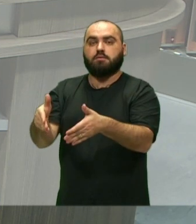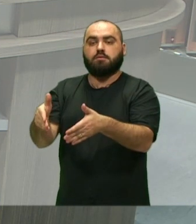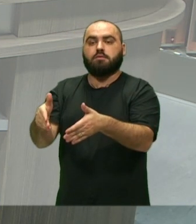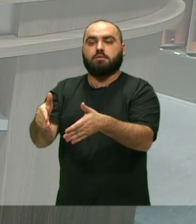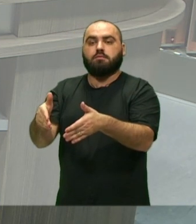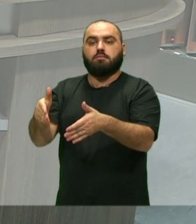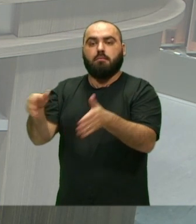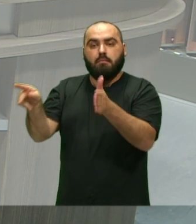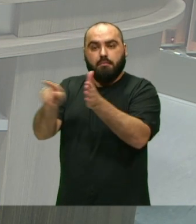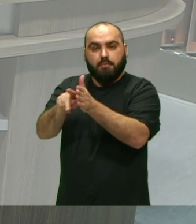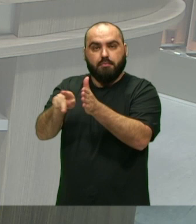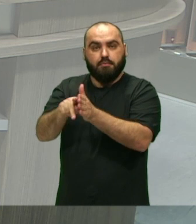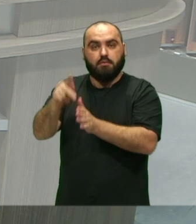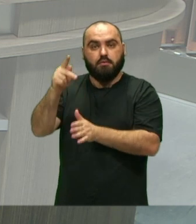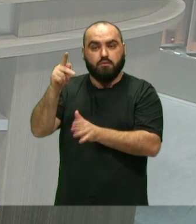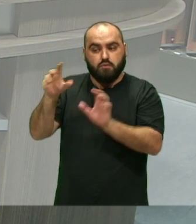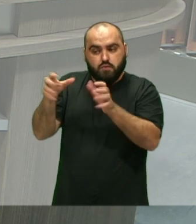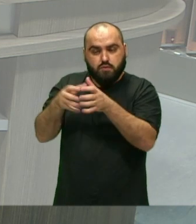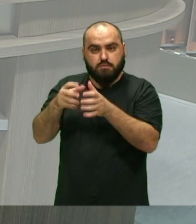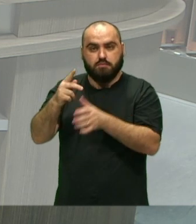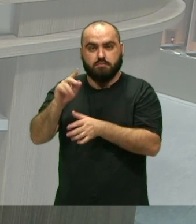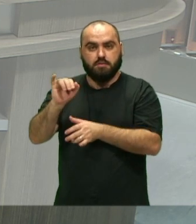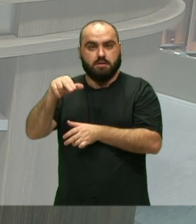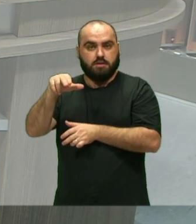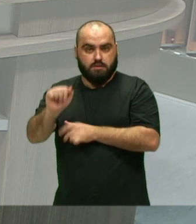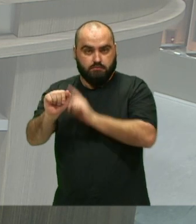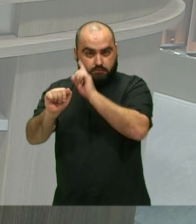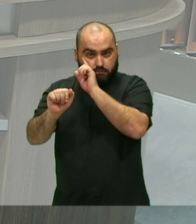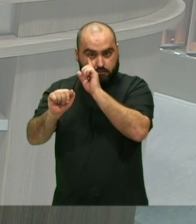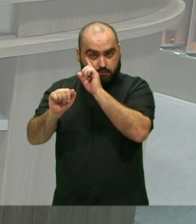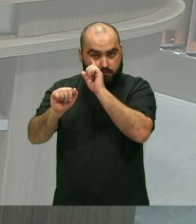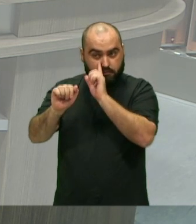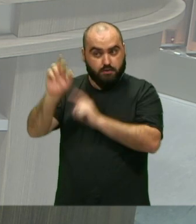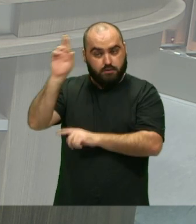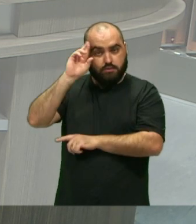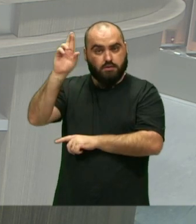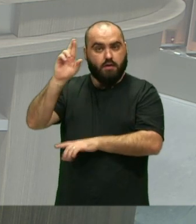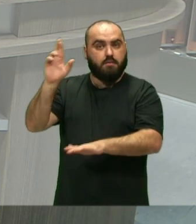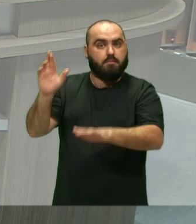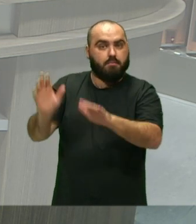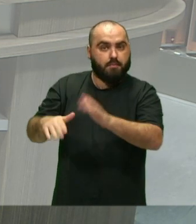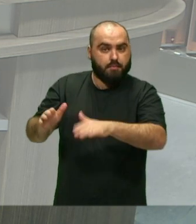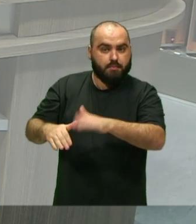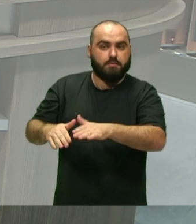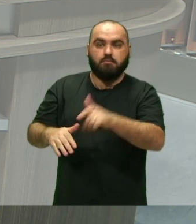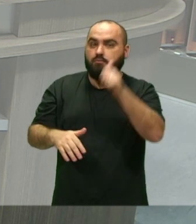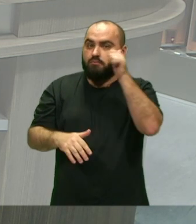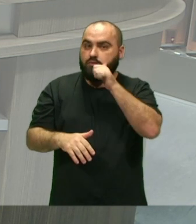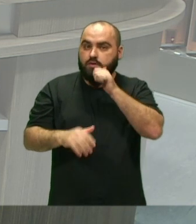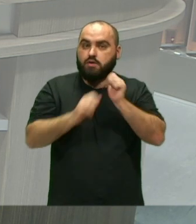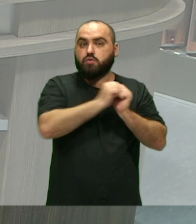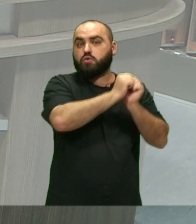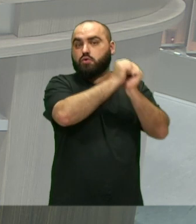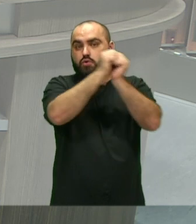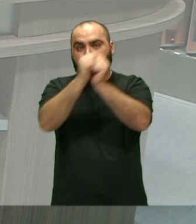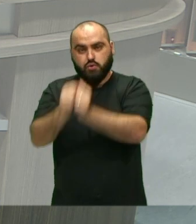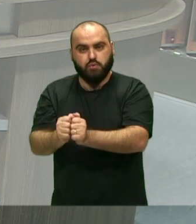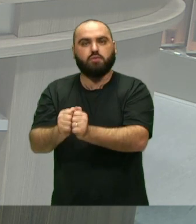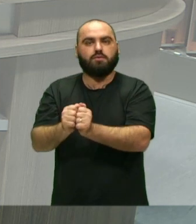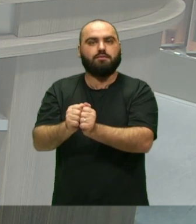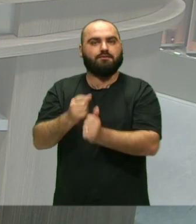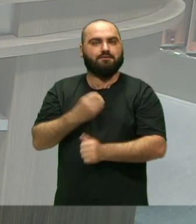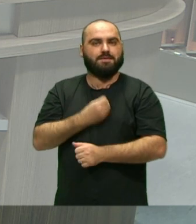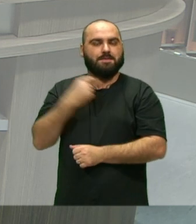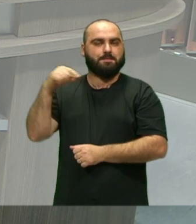Da Nação Encanto do Pina Que vão ser ministradas Pela mestra E por uma batuqueira Que veio de Recife Junto com a mestra A Luísa